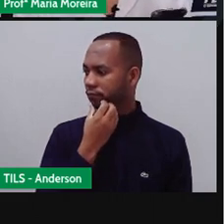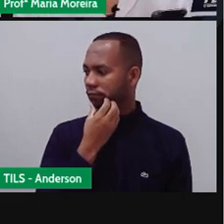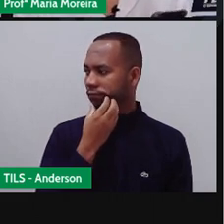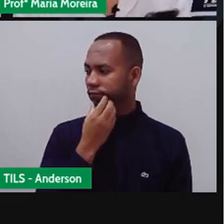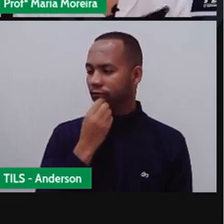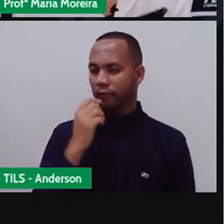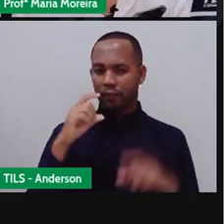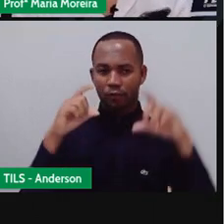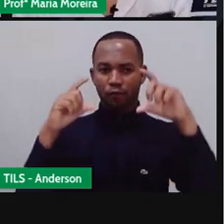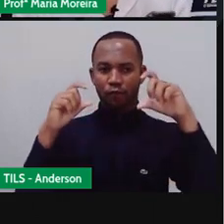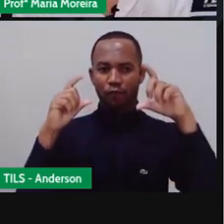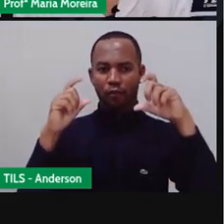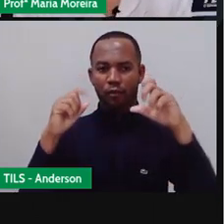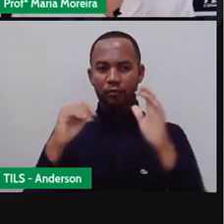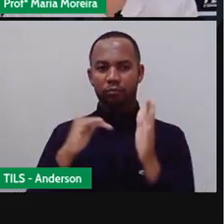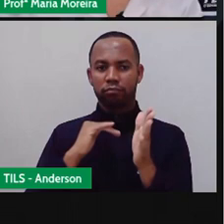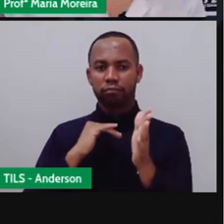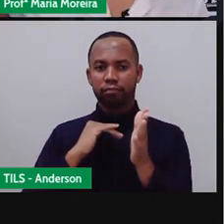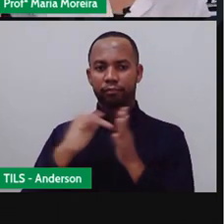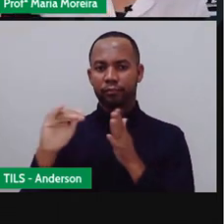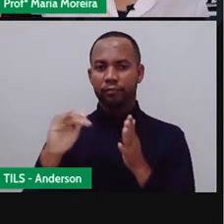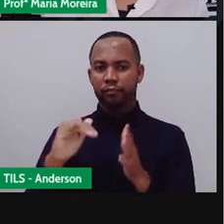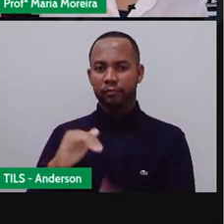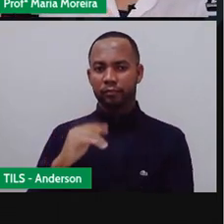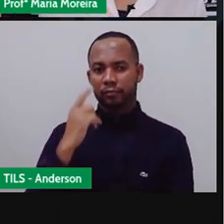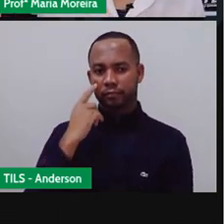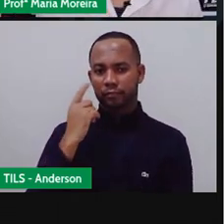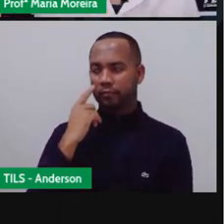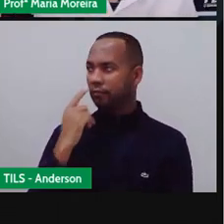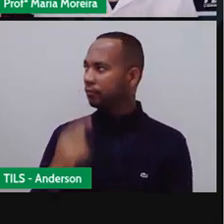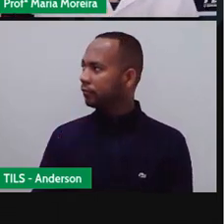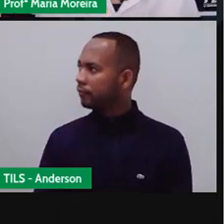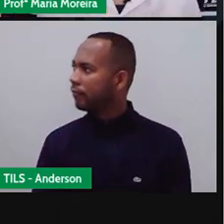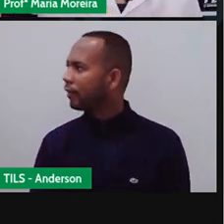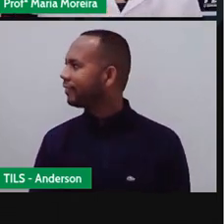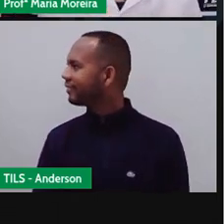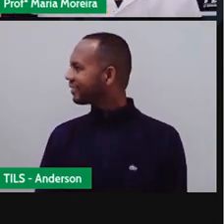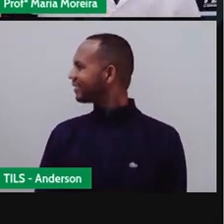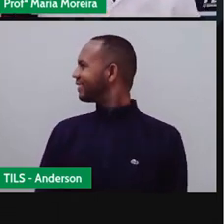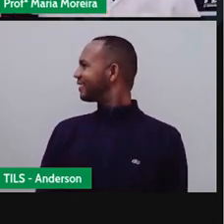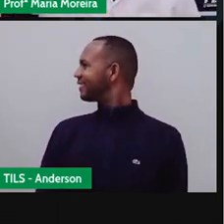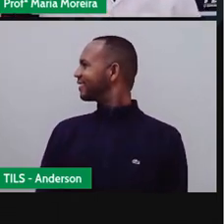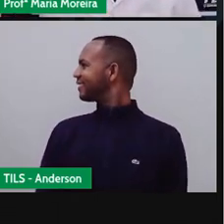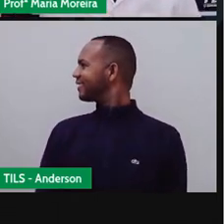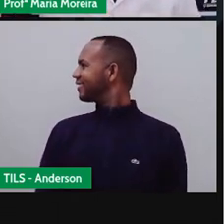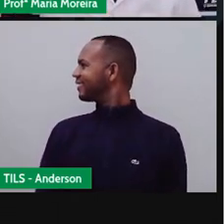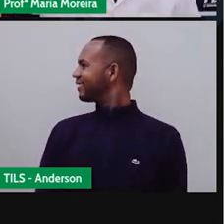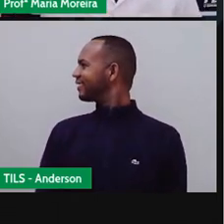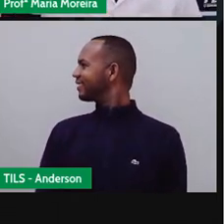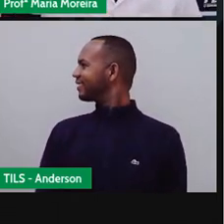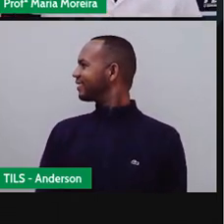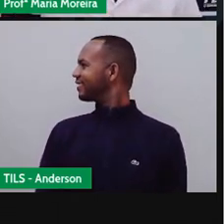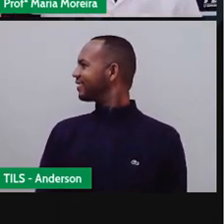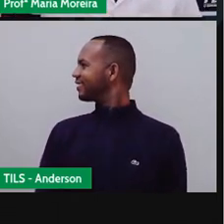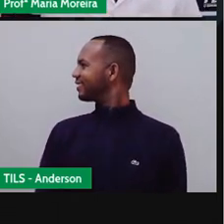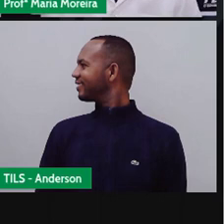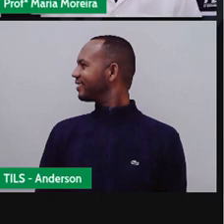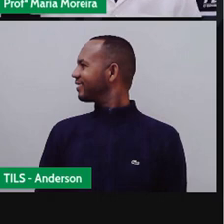Vou compartilhar, porque, inclusive, eu posso fazer uma selfie. Anderson, tá ali? Cadê você, Anderson? Ó, e a gente vai fazer o quê agora?